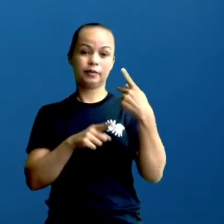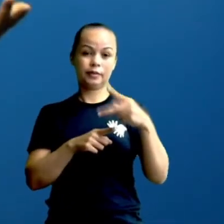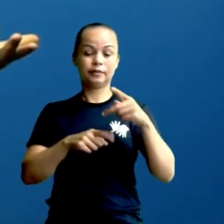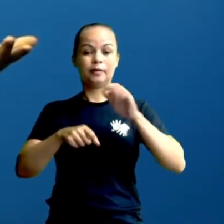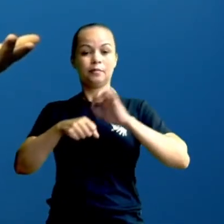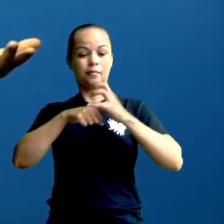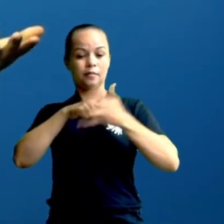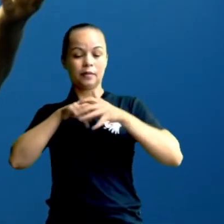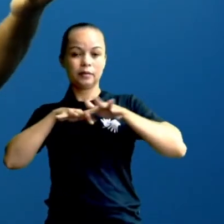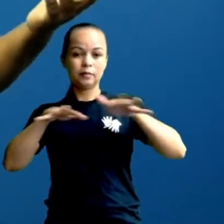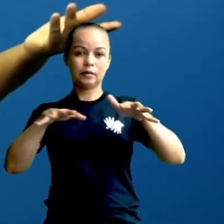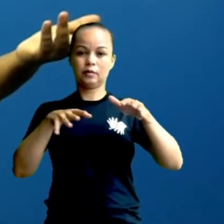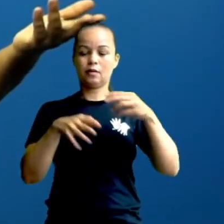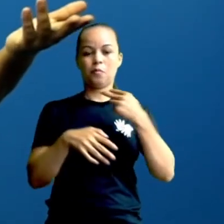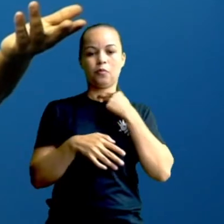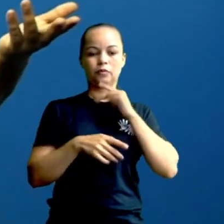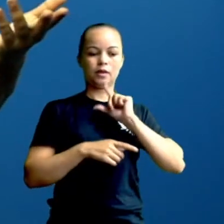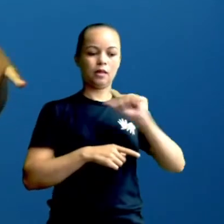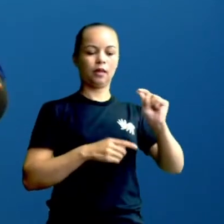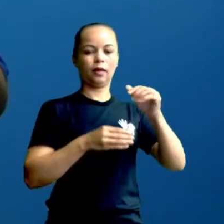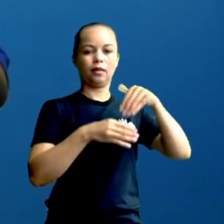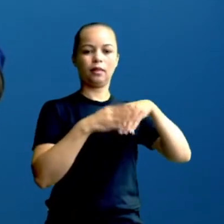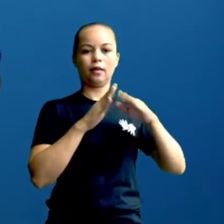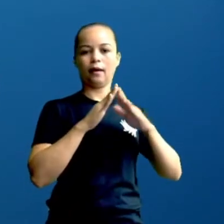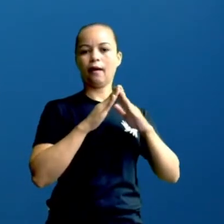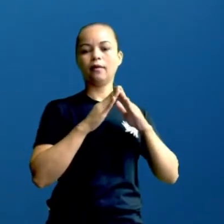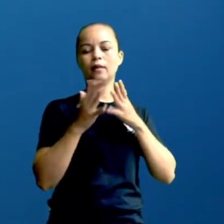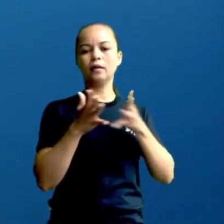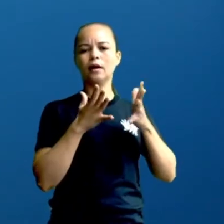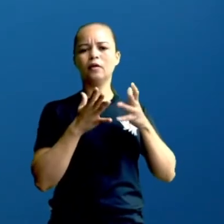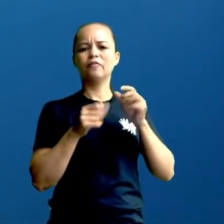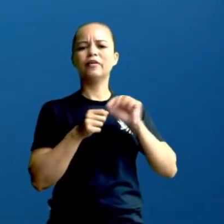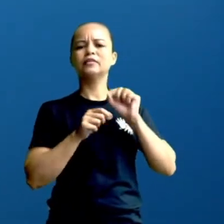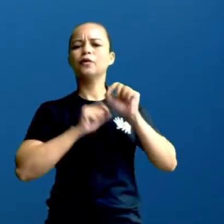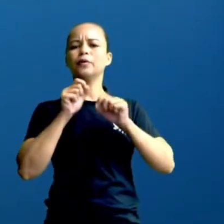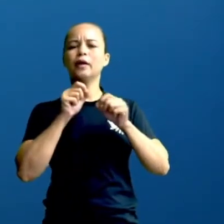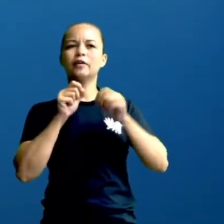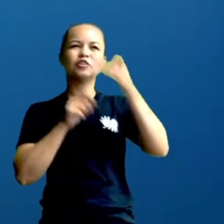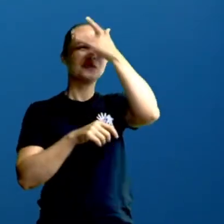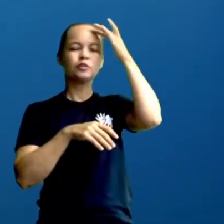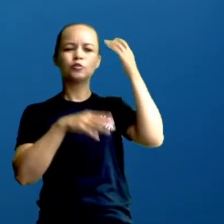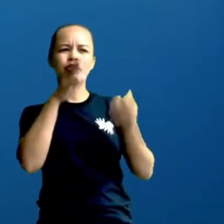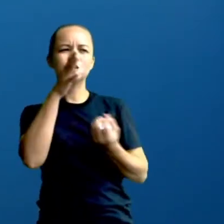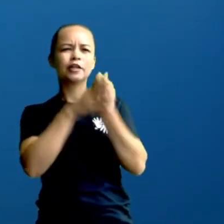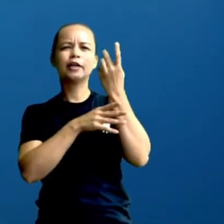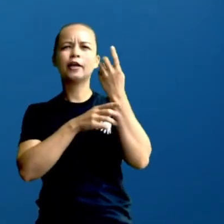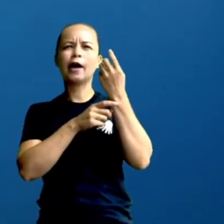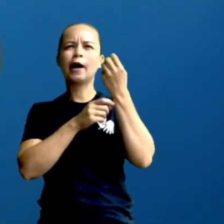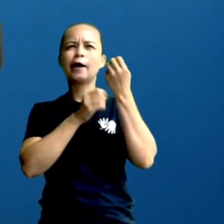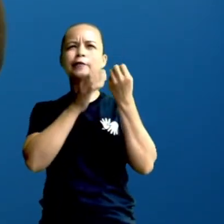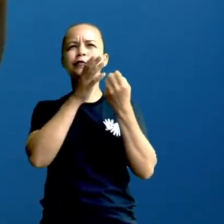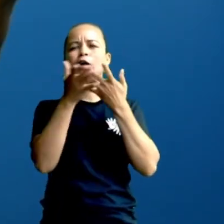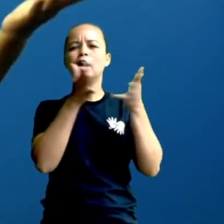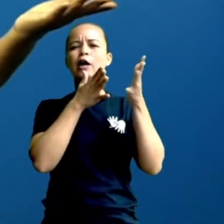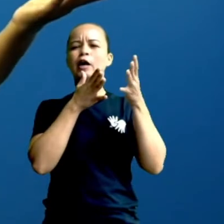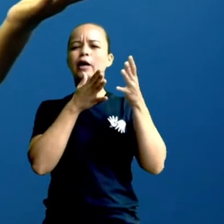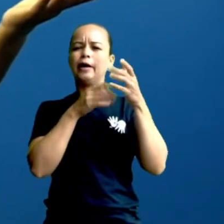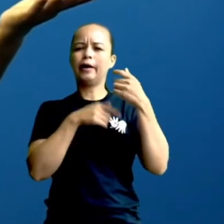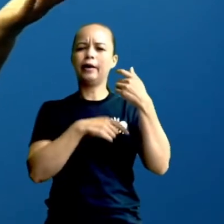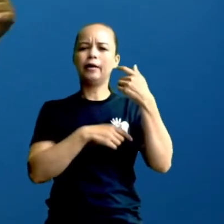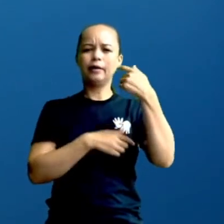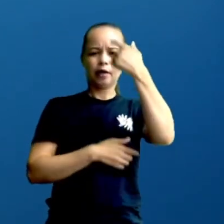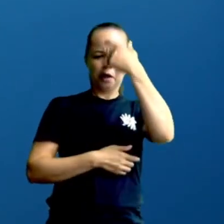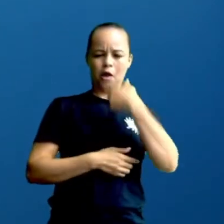que não se podia sair de casa, o é que a gente ia fazer? Né, muitas pessoas se reinventaram, né, como eu passei a cuidar de